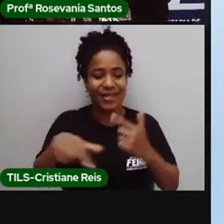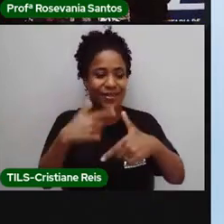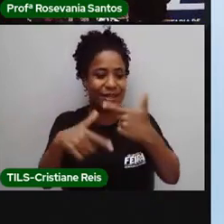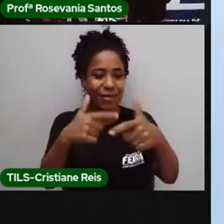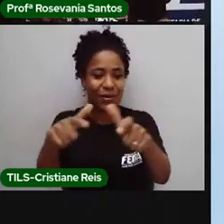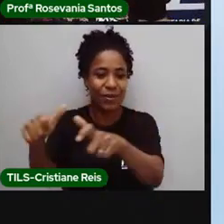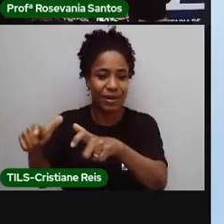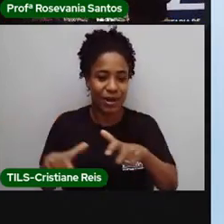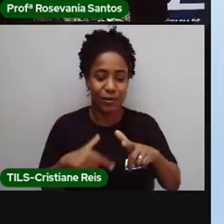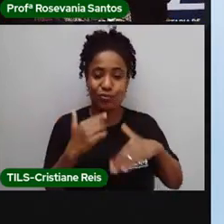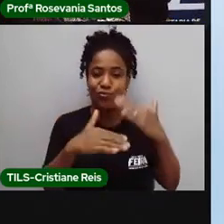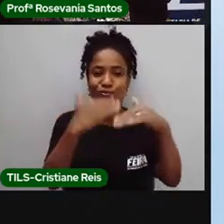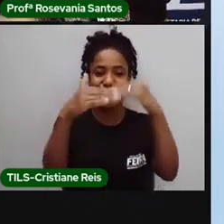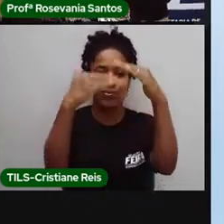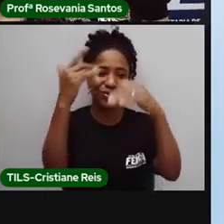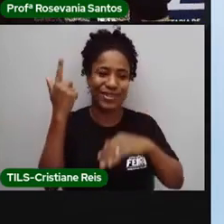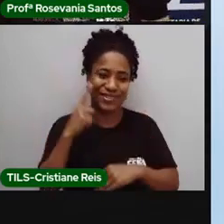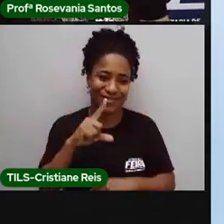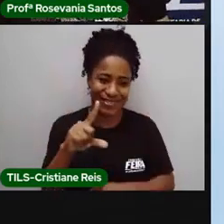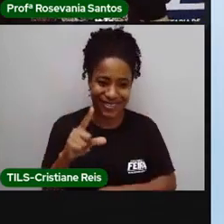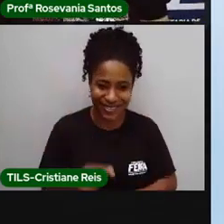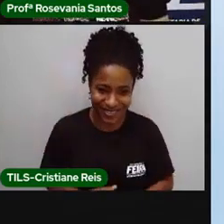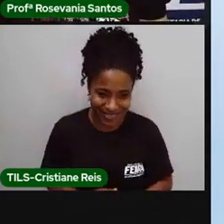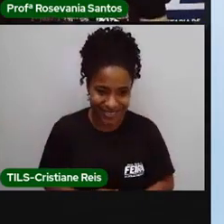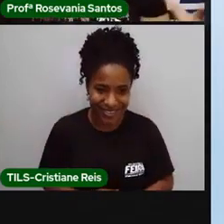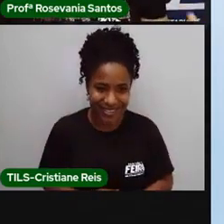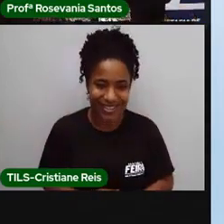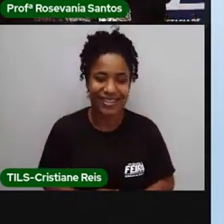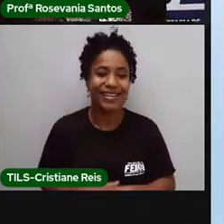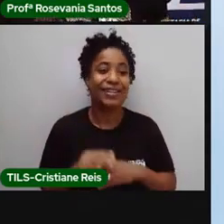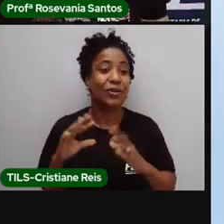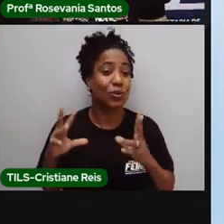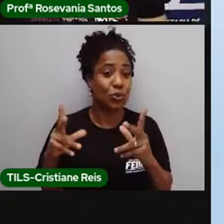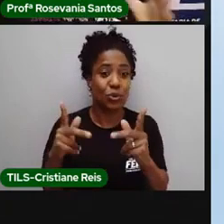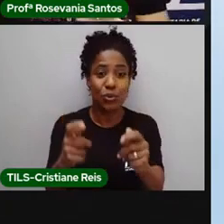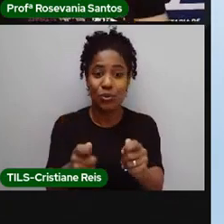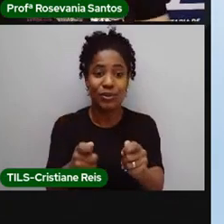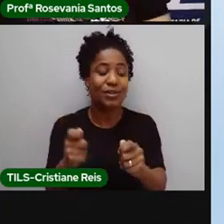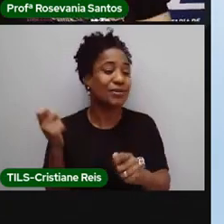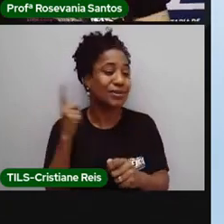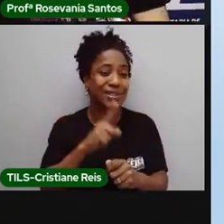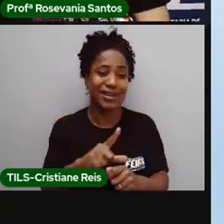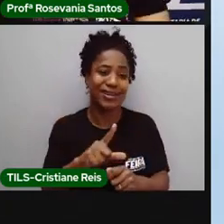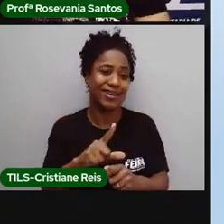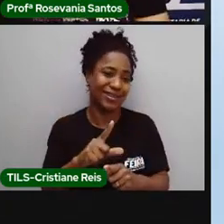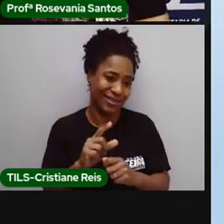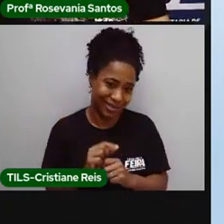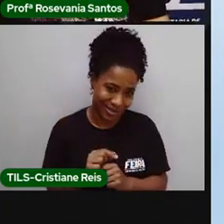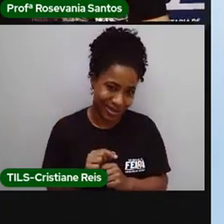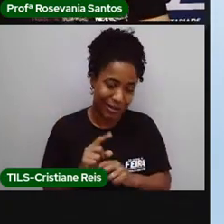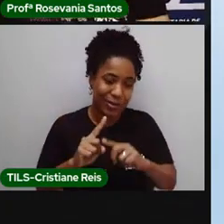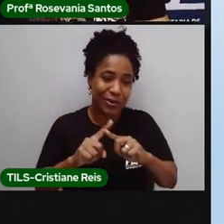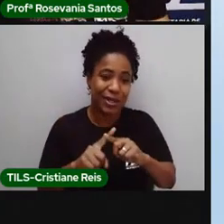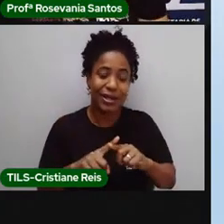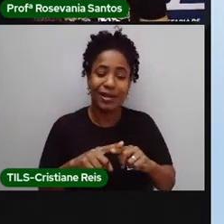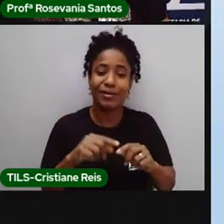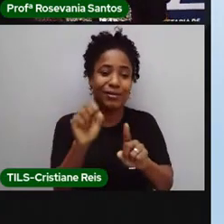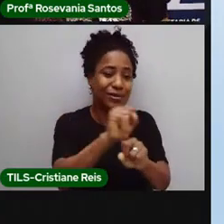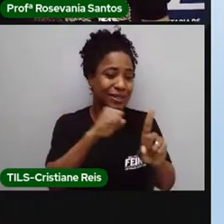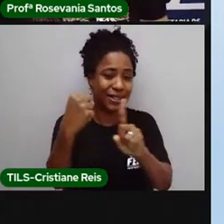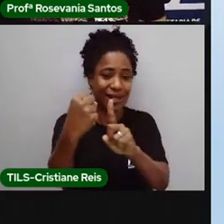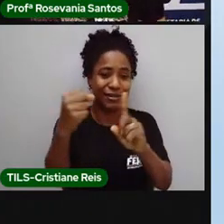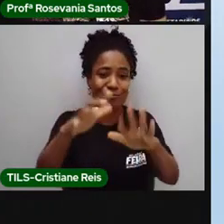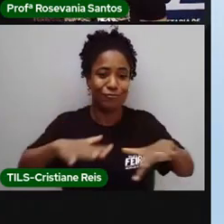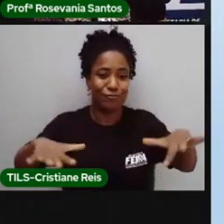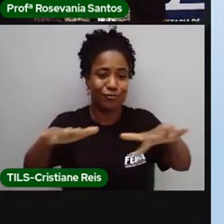cada uma dessas funções aí. E que todas elas são importantes para a construção das sociedades. Imagine